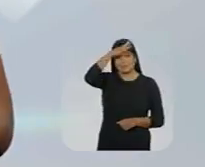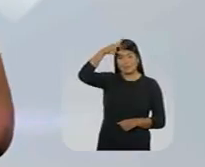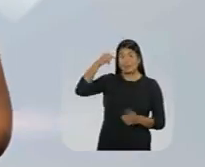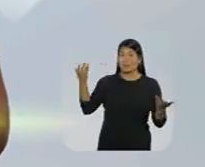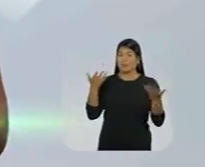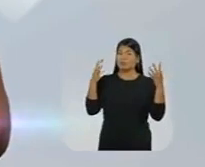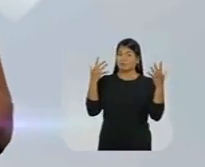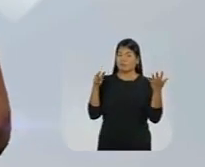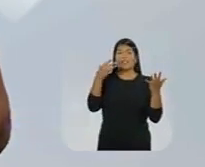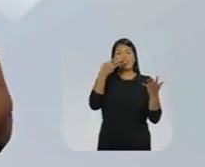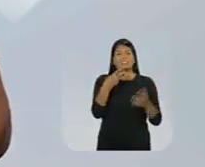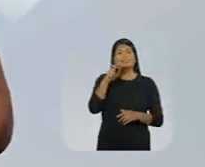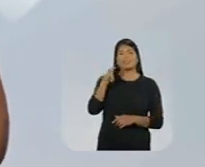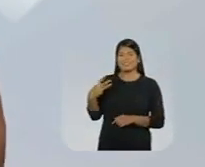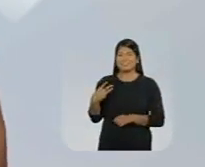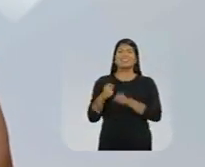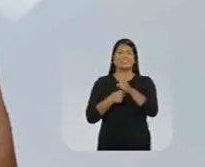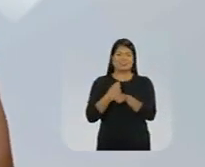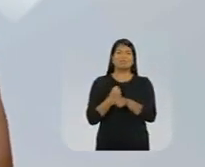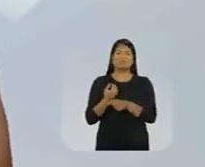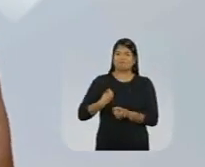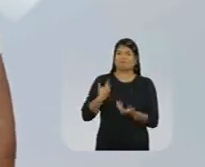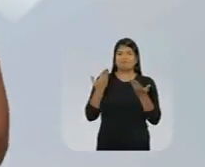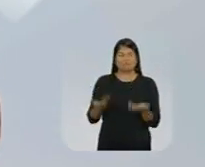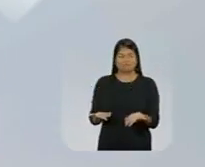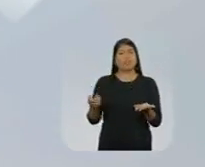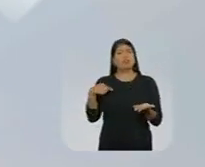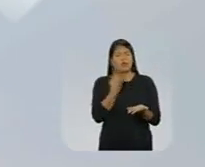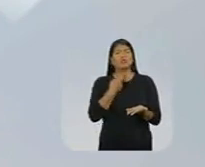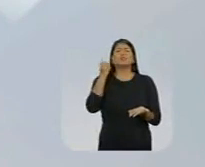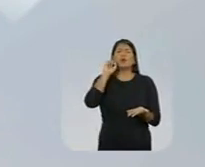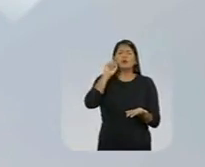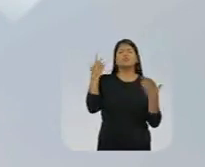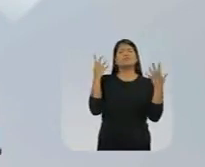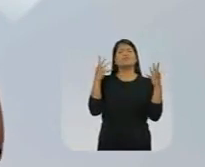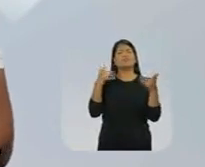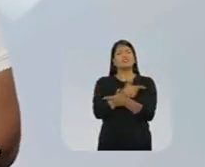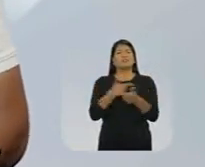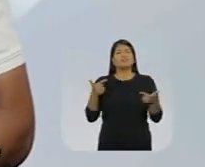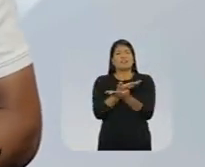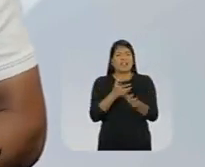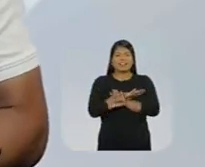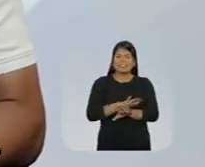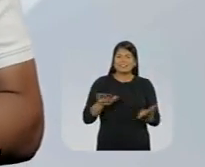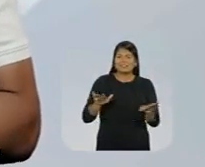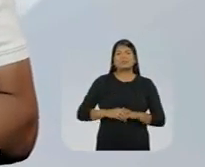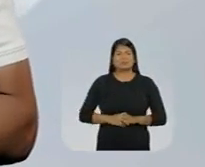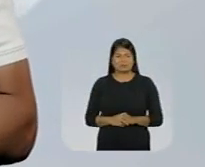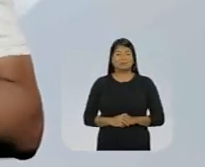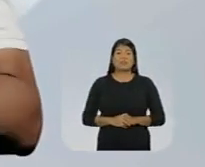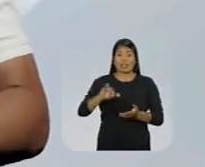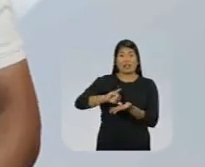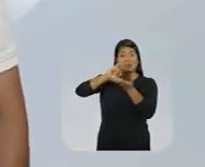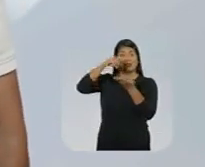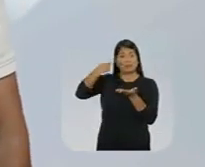Manaus comemora hoje 353 anos E a gente comemora todos os dias a sorte de ter uma cidade como esta